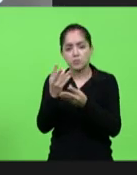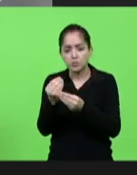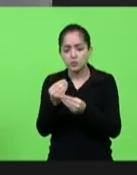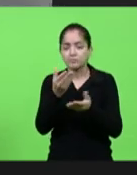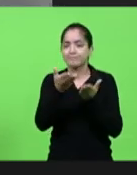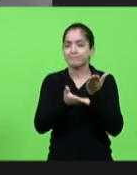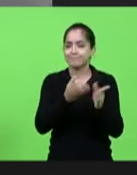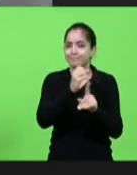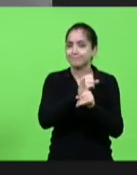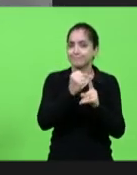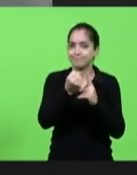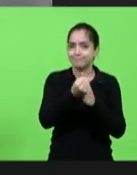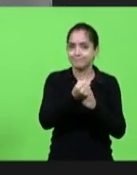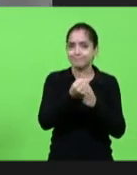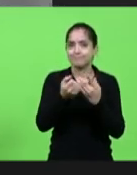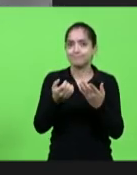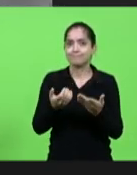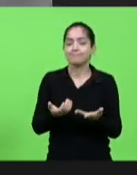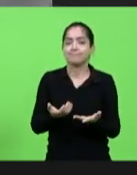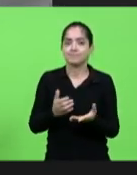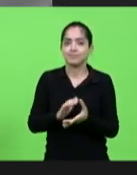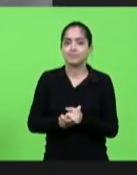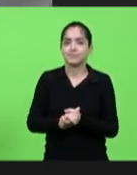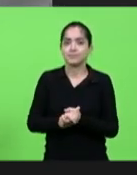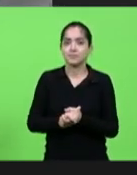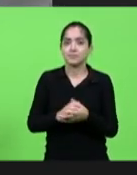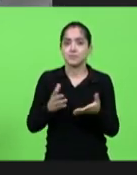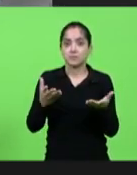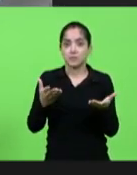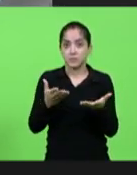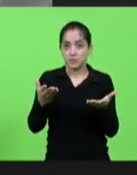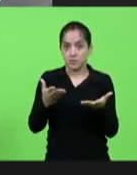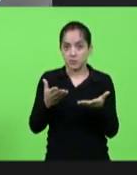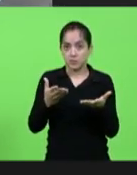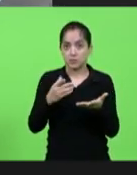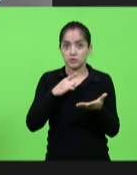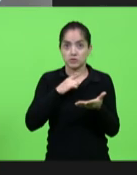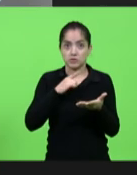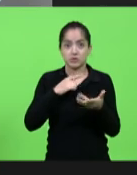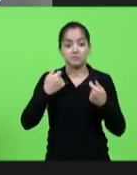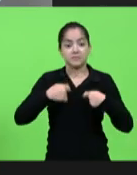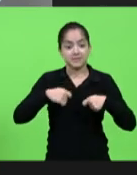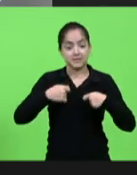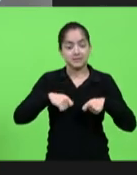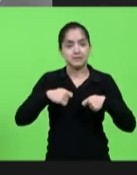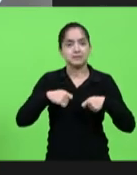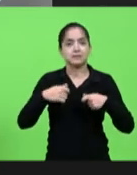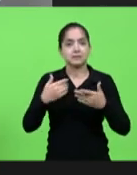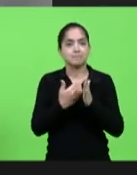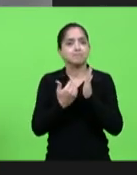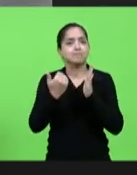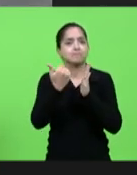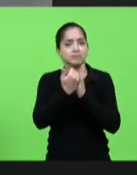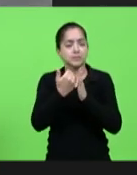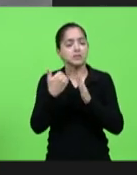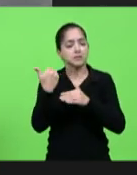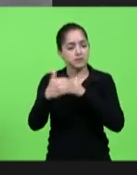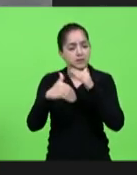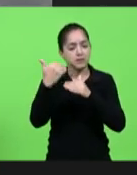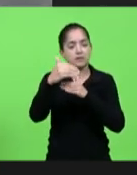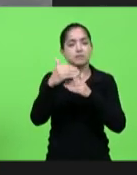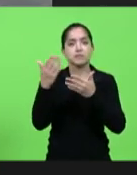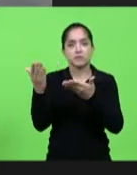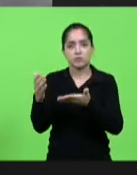infelizmente não chega nem perto do que hoje nós temos para atuar embora tenhamos tido muitos avanços né reconhecer o